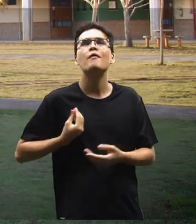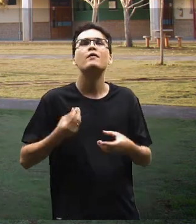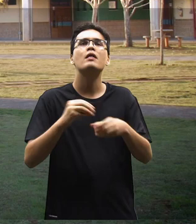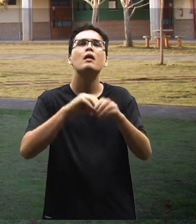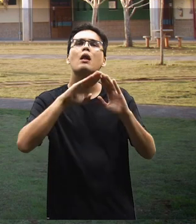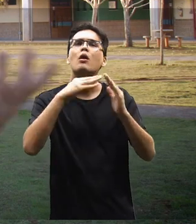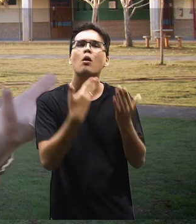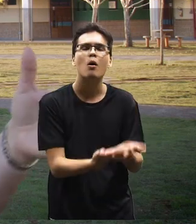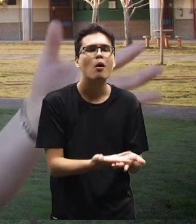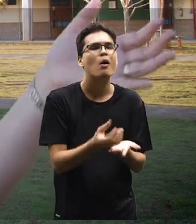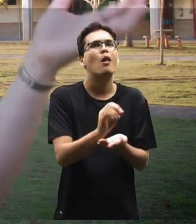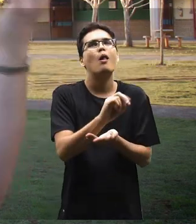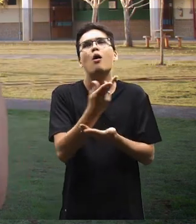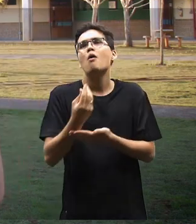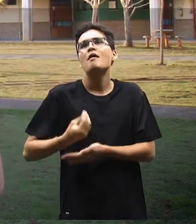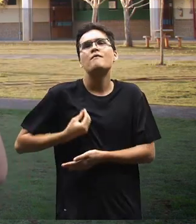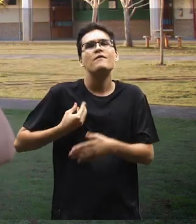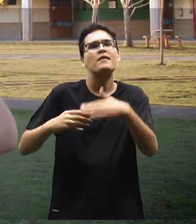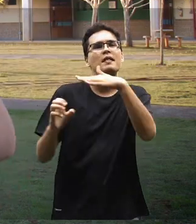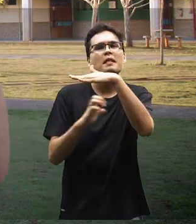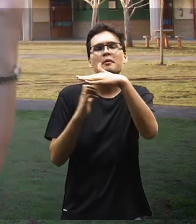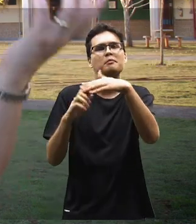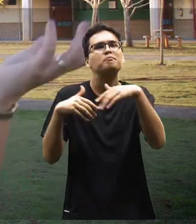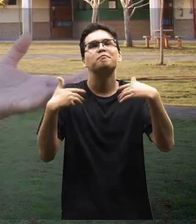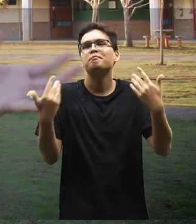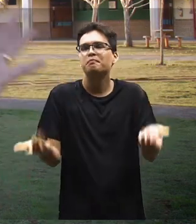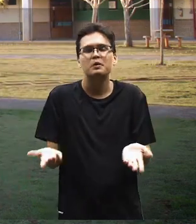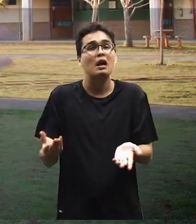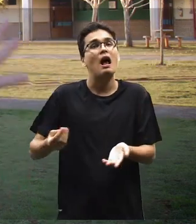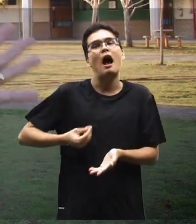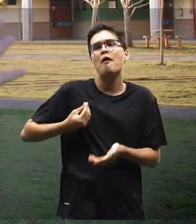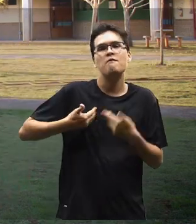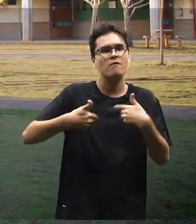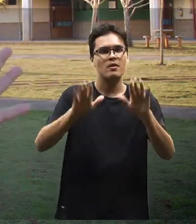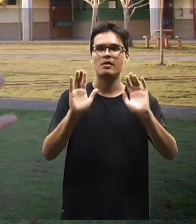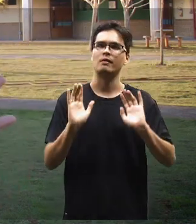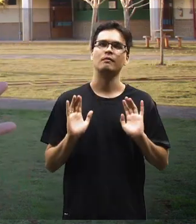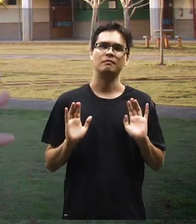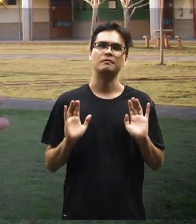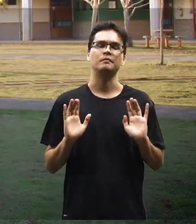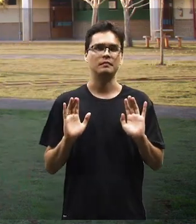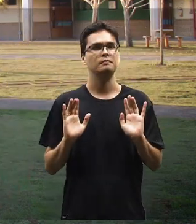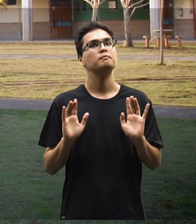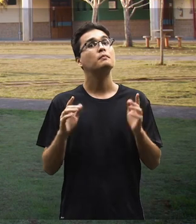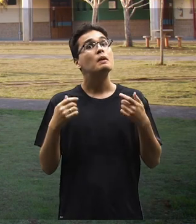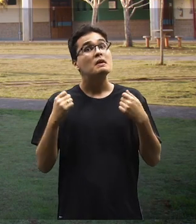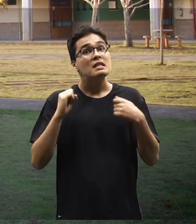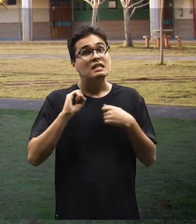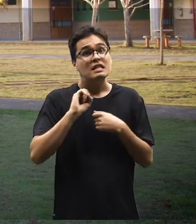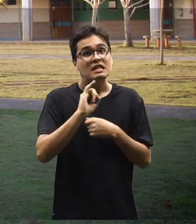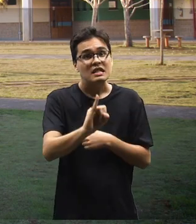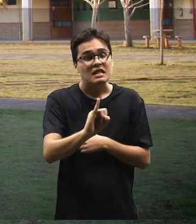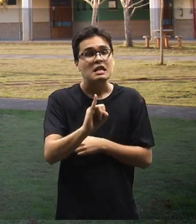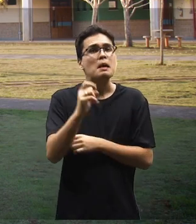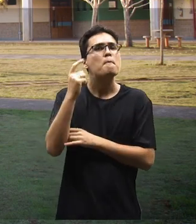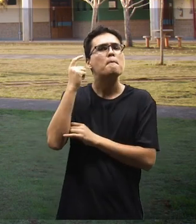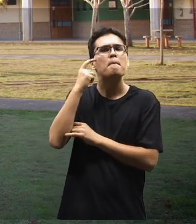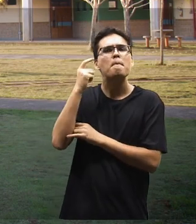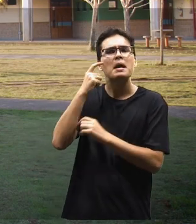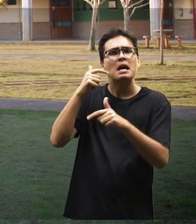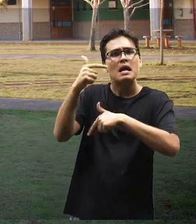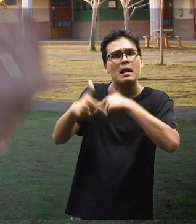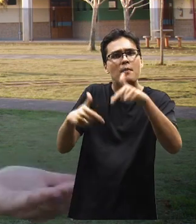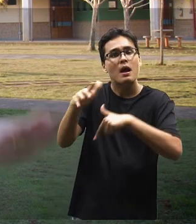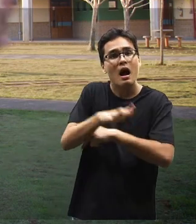a vida nas escolas, seja a vida nas empresas, enfim, para a vida. Então, quem realmente